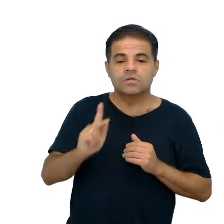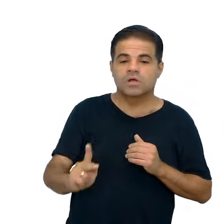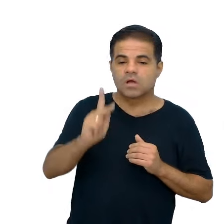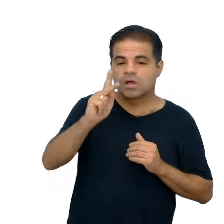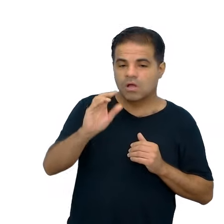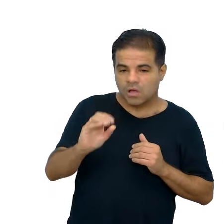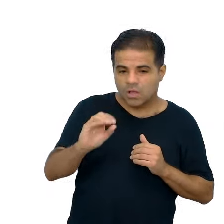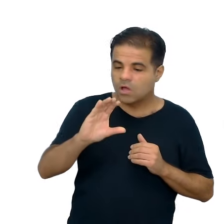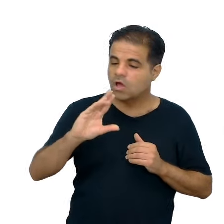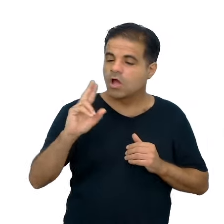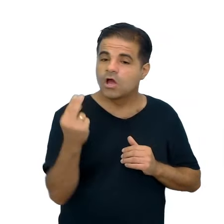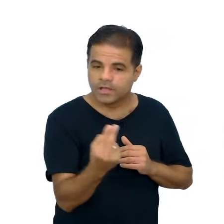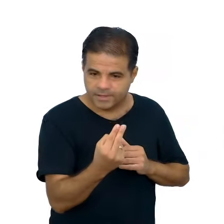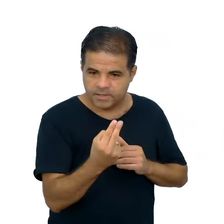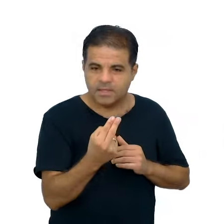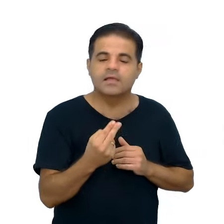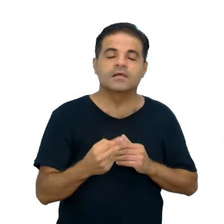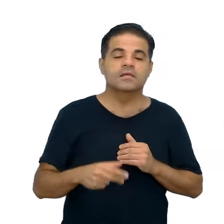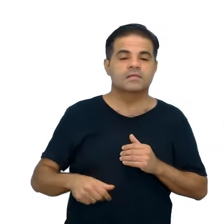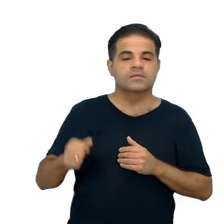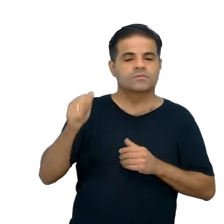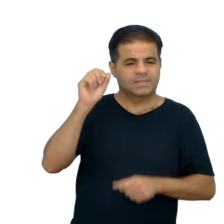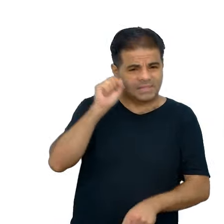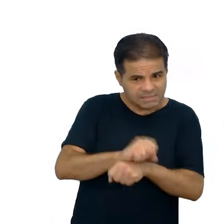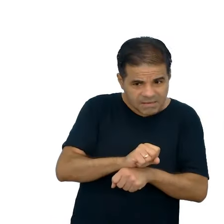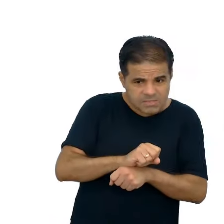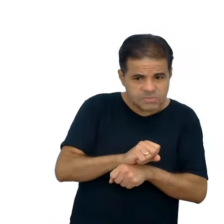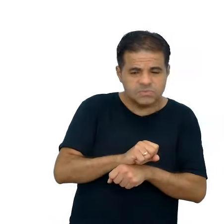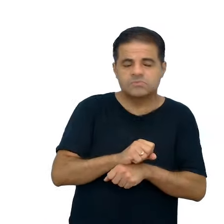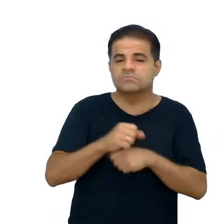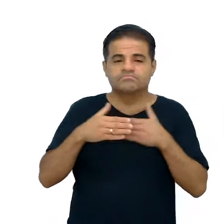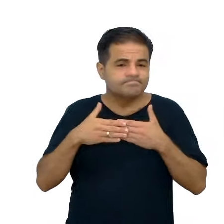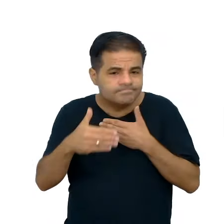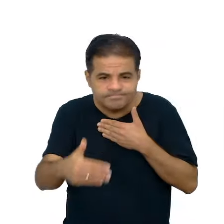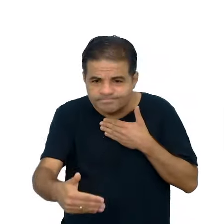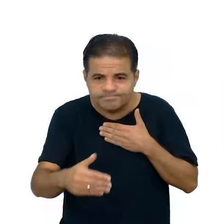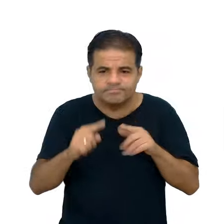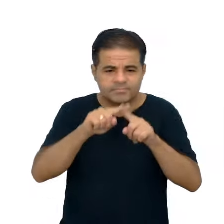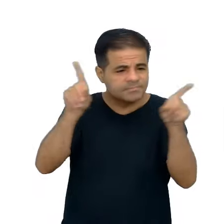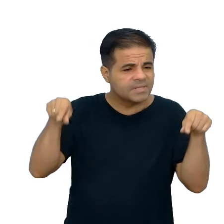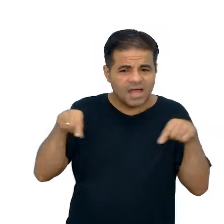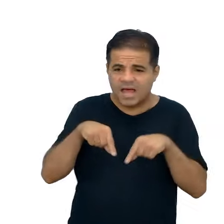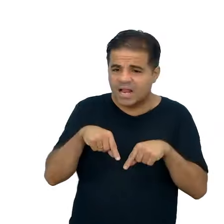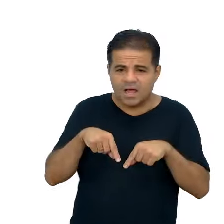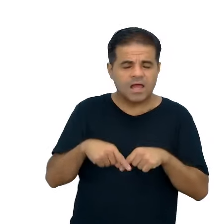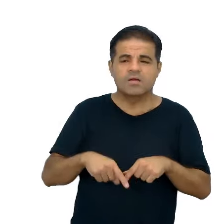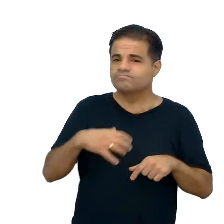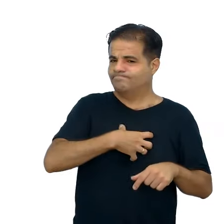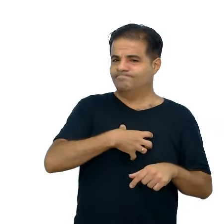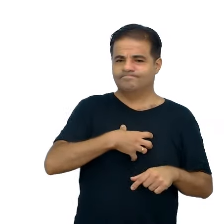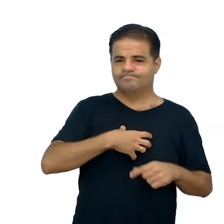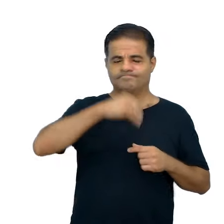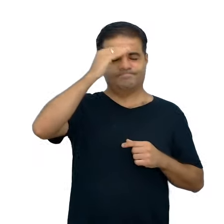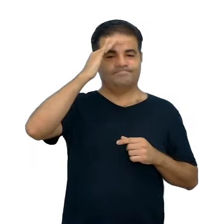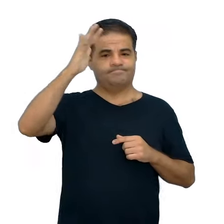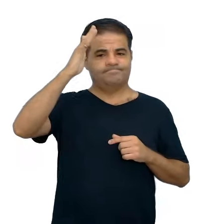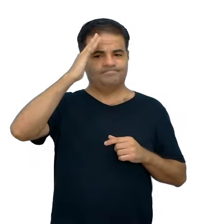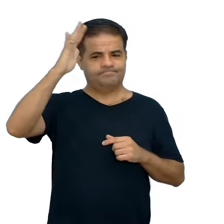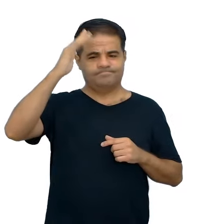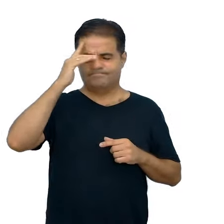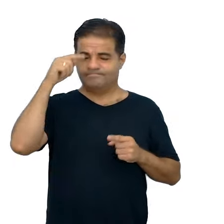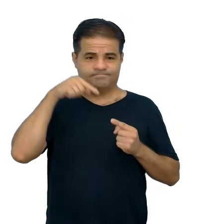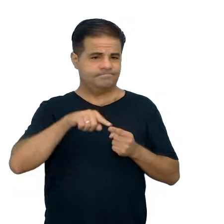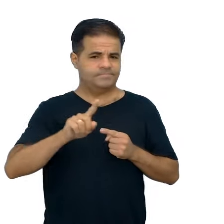essa ideia de que o texto parado e num canto da sala, ele não tem sentido, né, ele só vai ter sentido